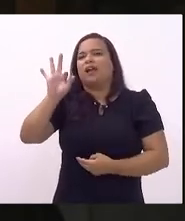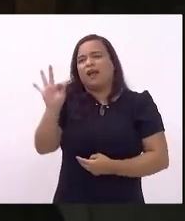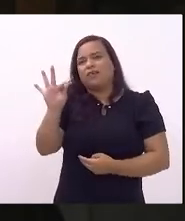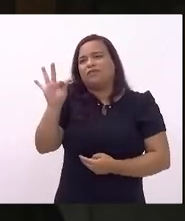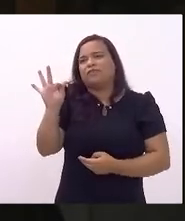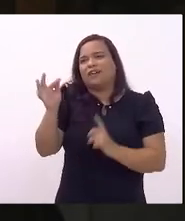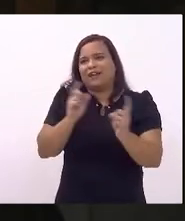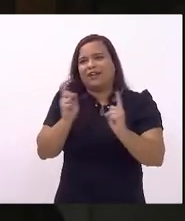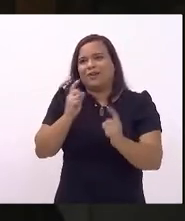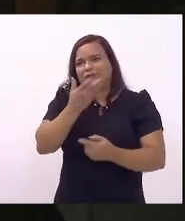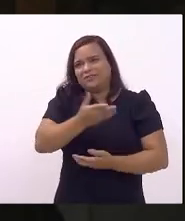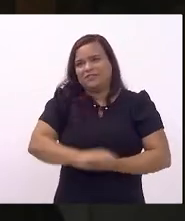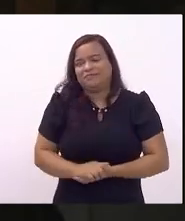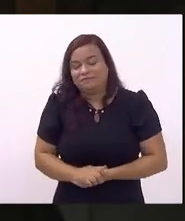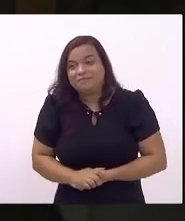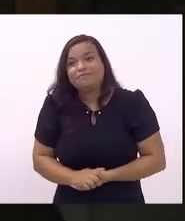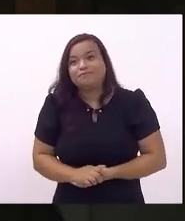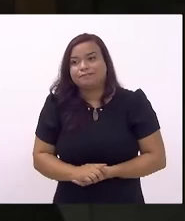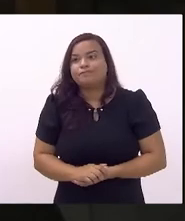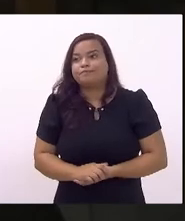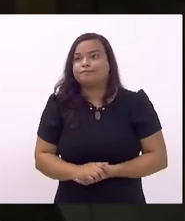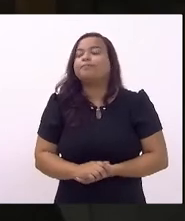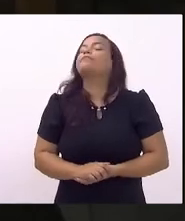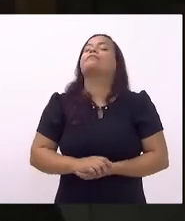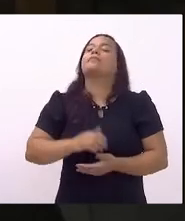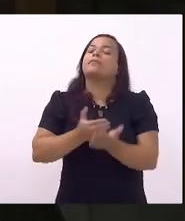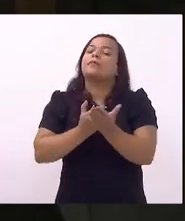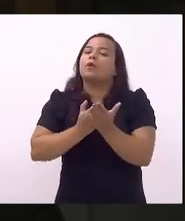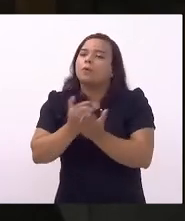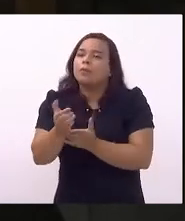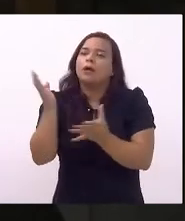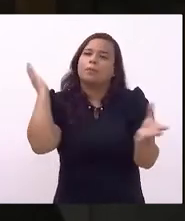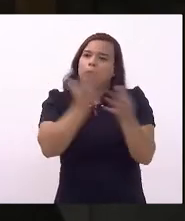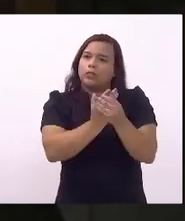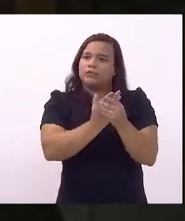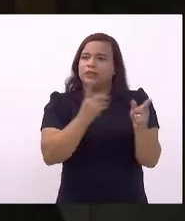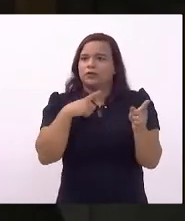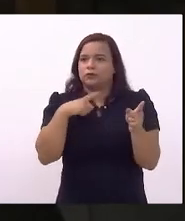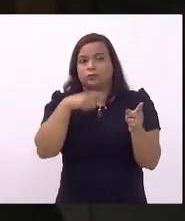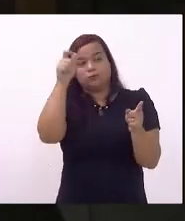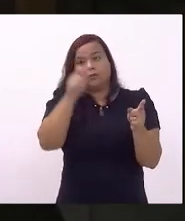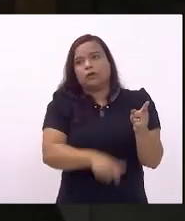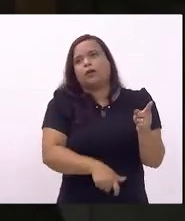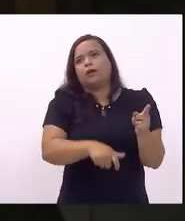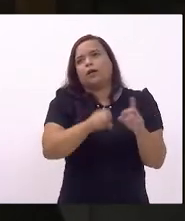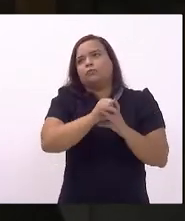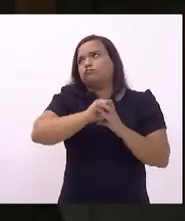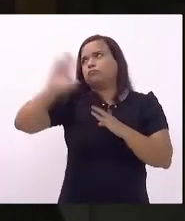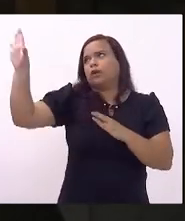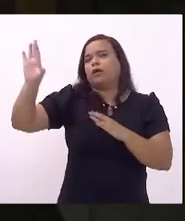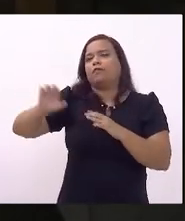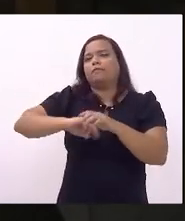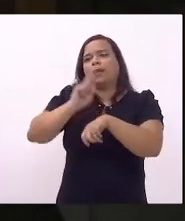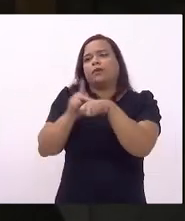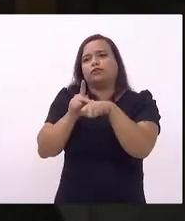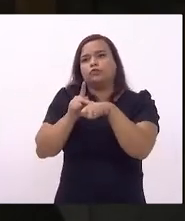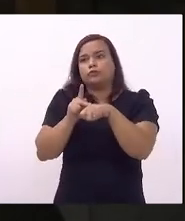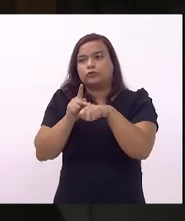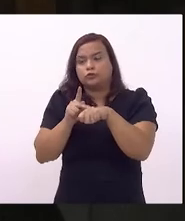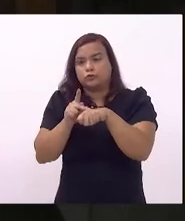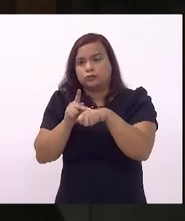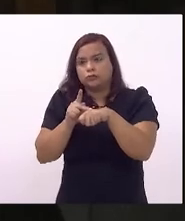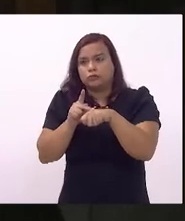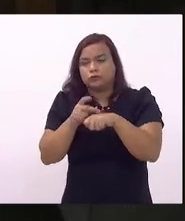ao começar a responder um processo esse ministro foi mandado para o exterior em uma